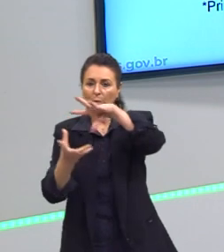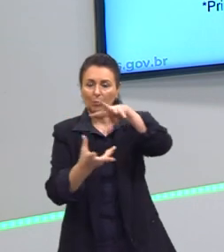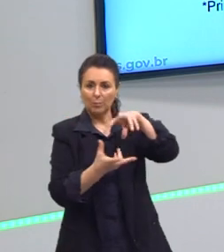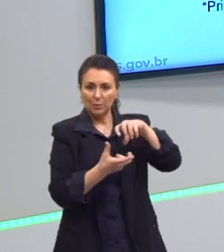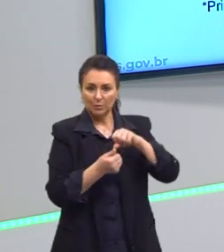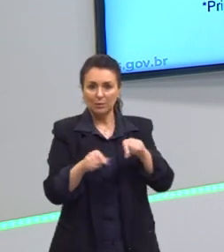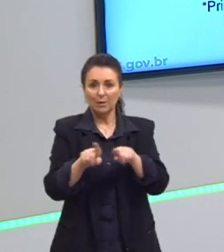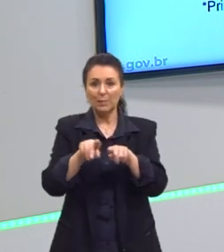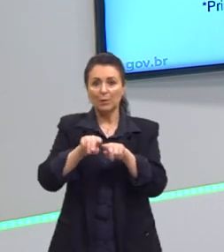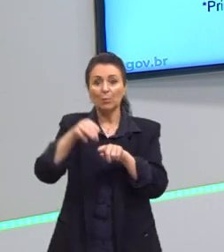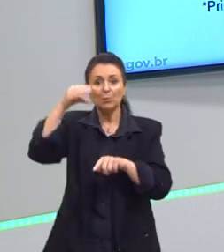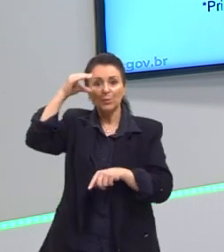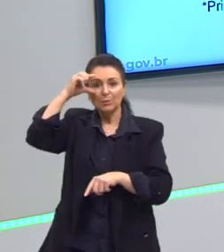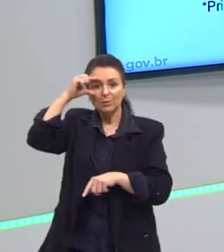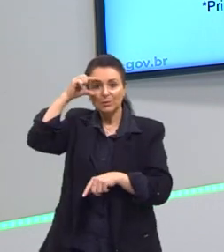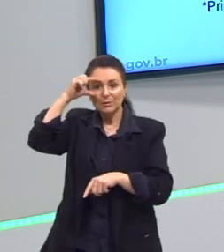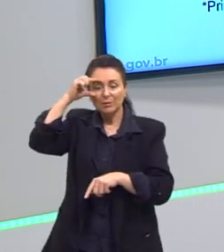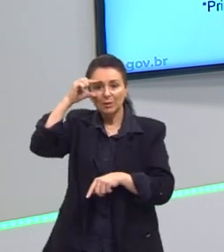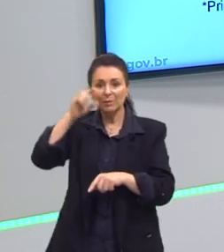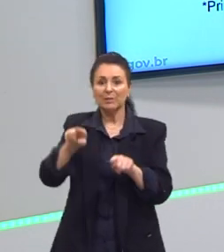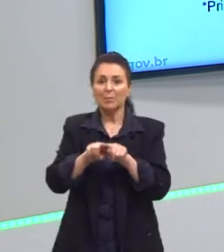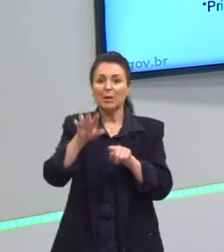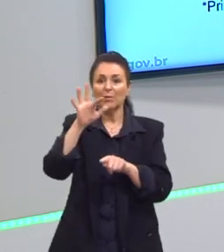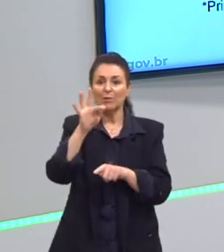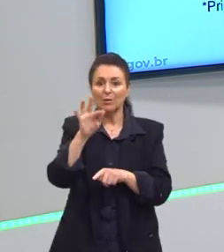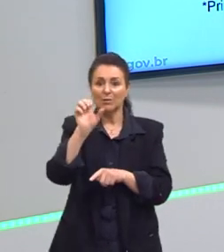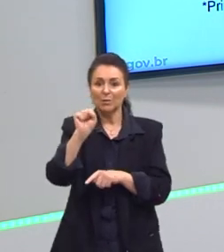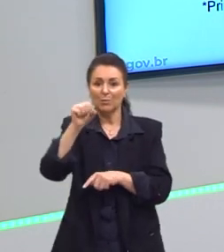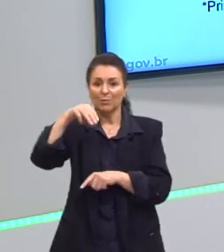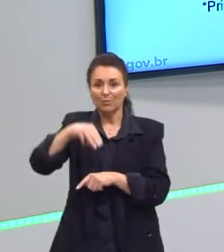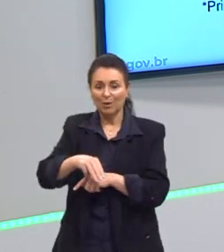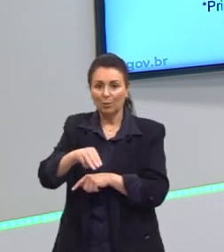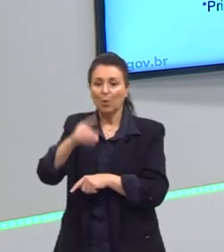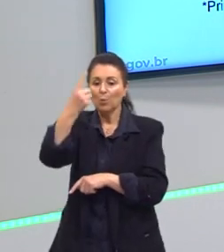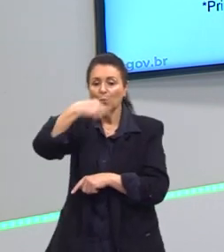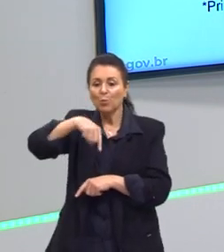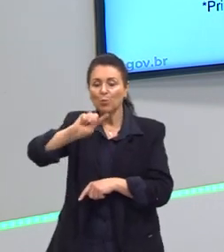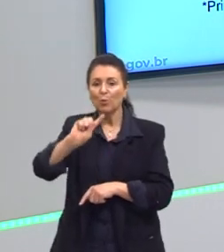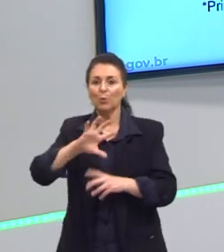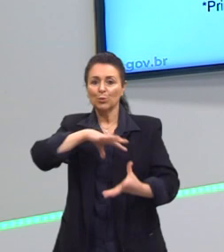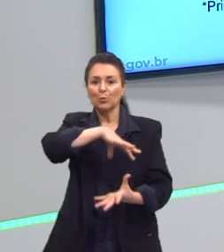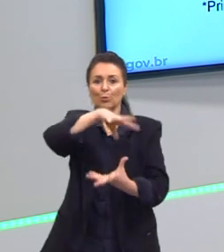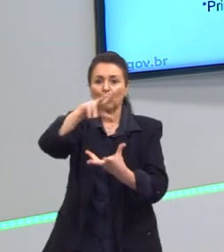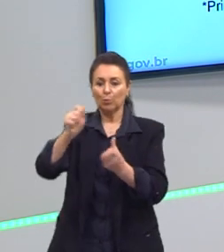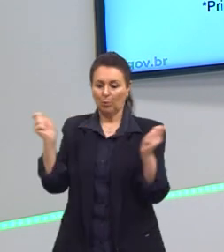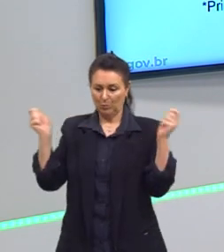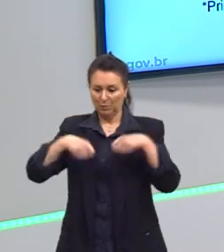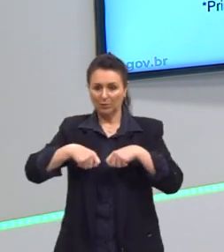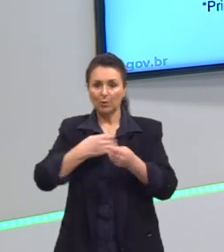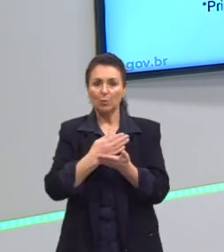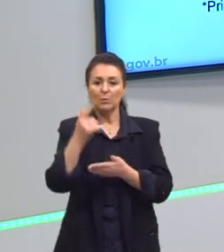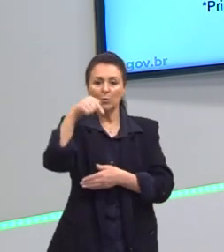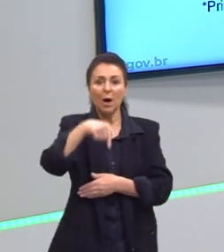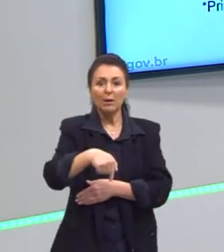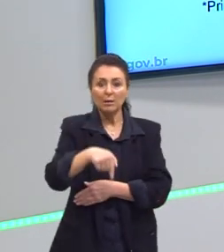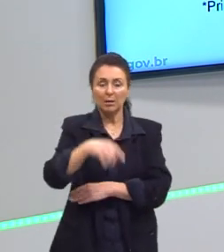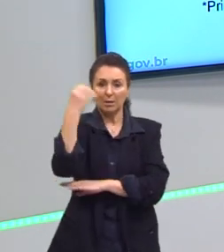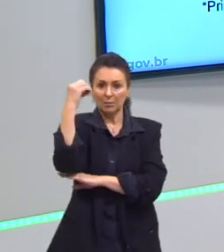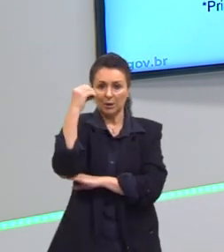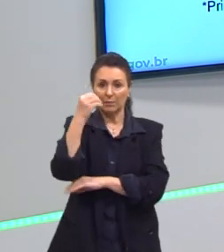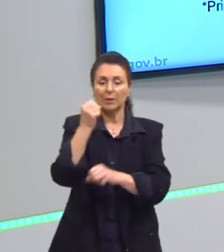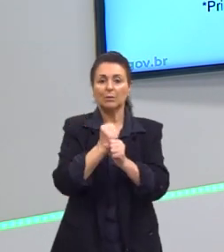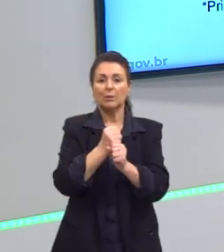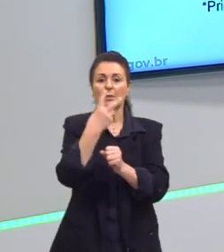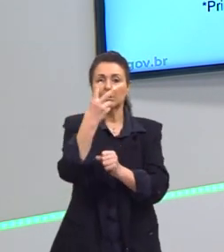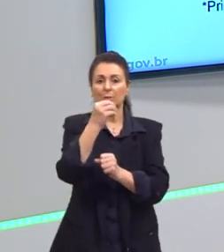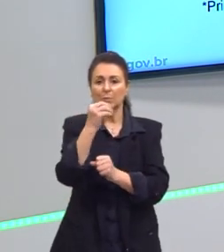Milton Santos, é o Fórum Social Mundial Um Outro Mundo é Possível, que teve origem aqui em Porto Alegre em 2001, se